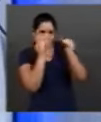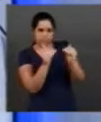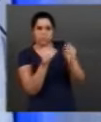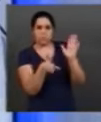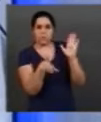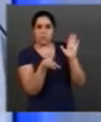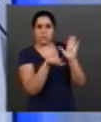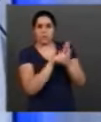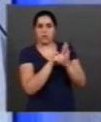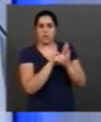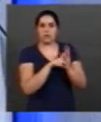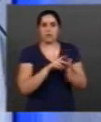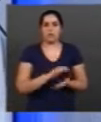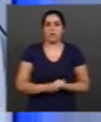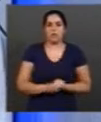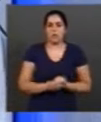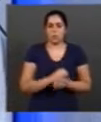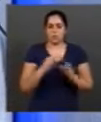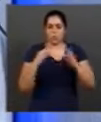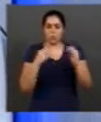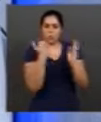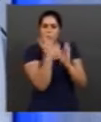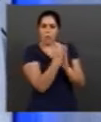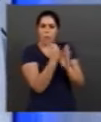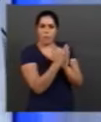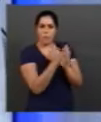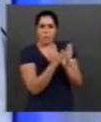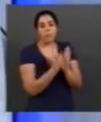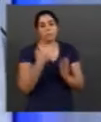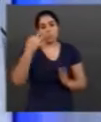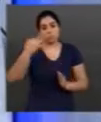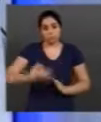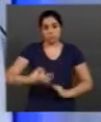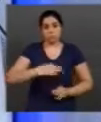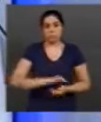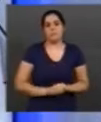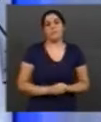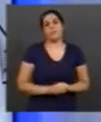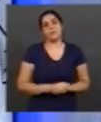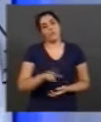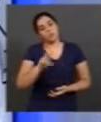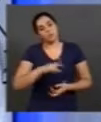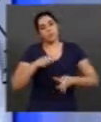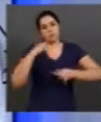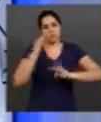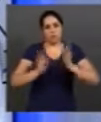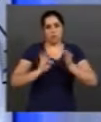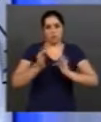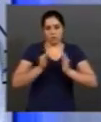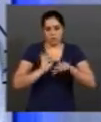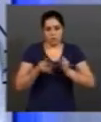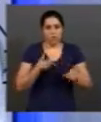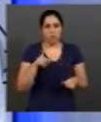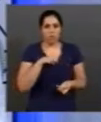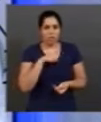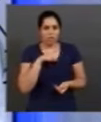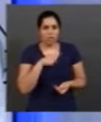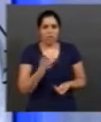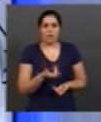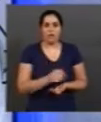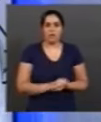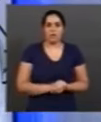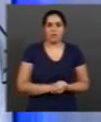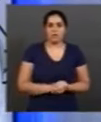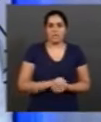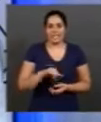rigoroso no cumprimento da legislação ambiental, adotando as tecnologias, né? Que estão aí disponíveis, né? Para irrigação, né? Com precisão,